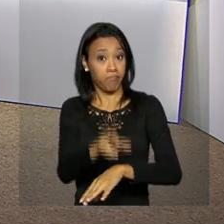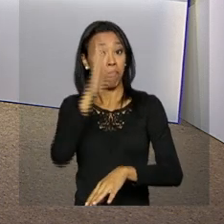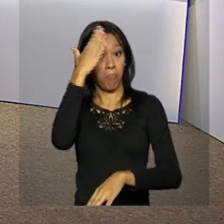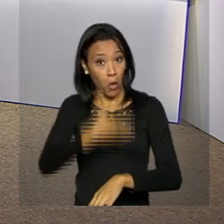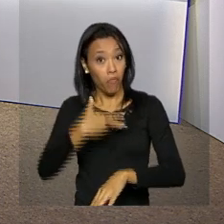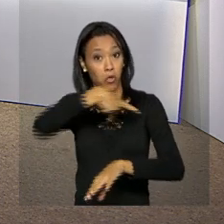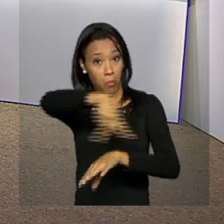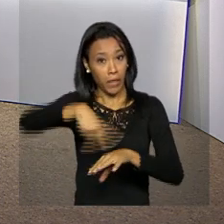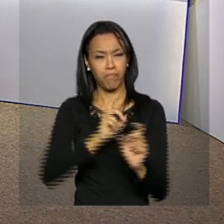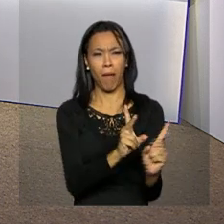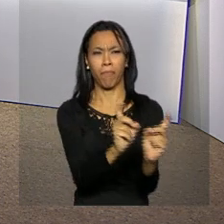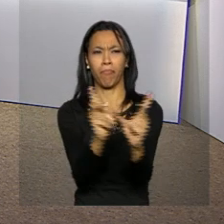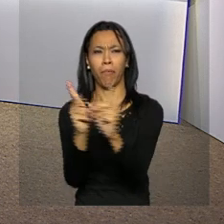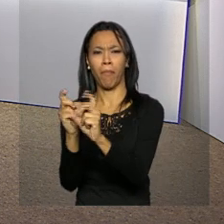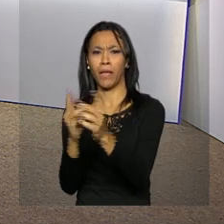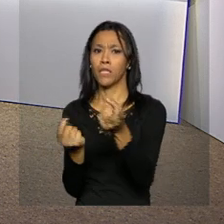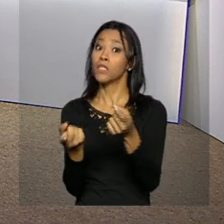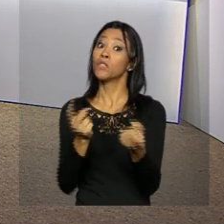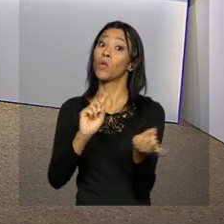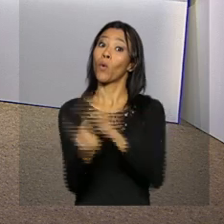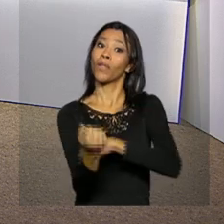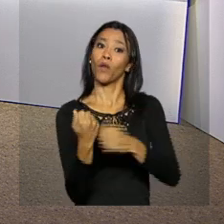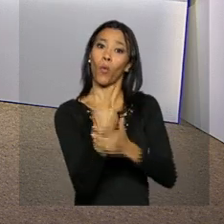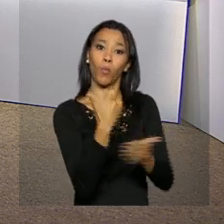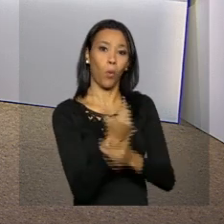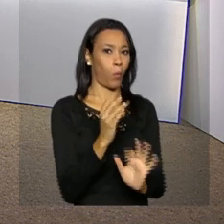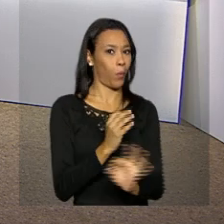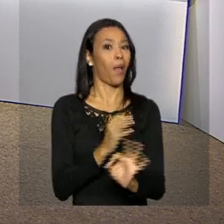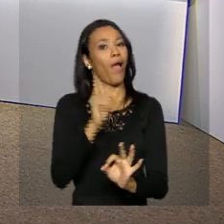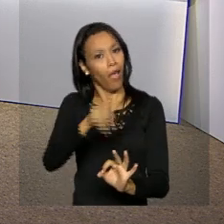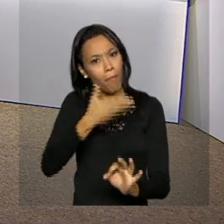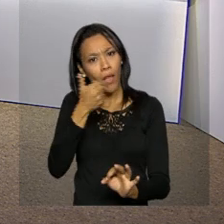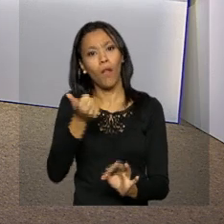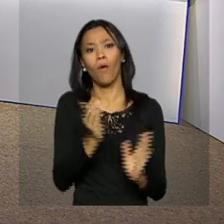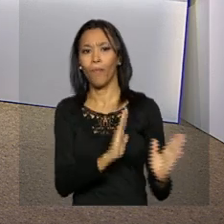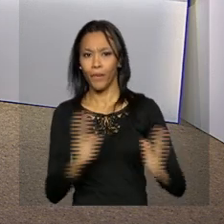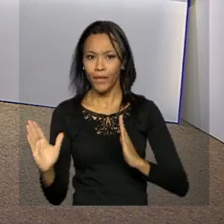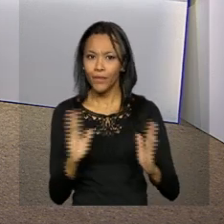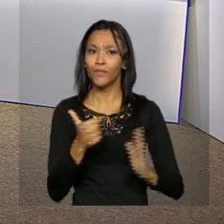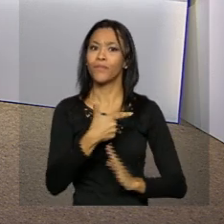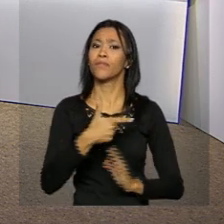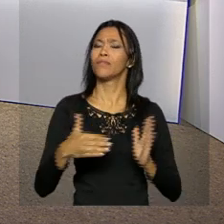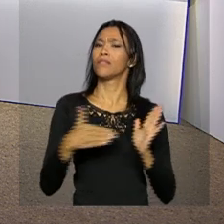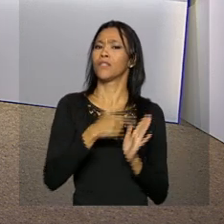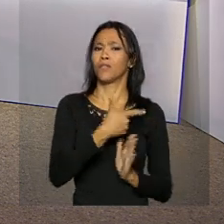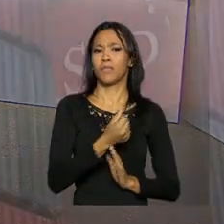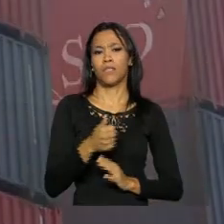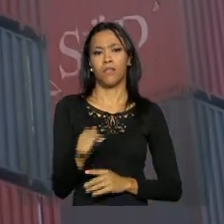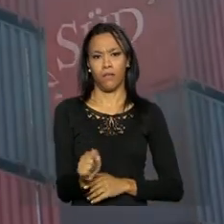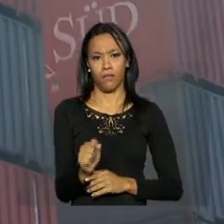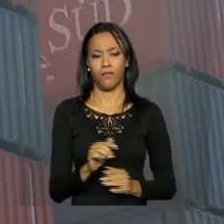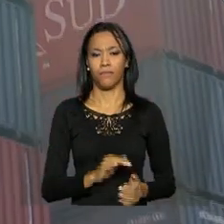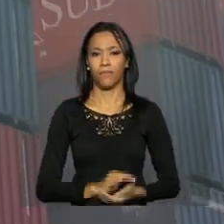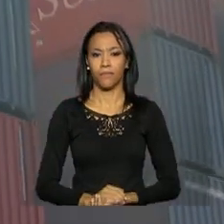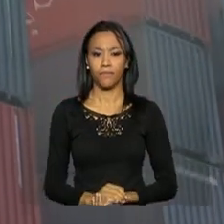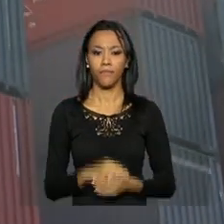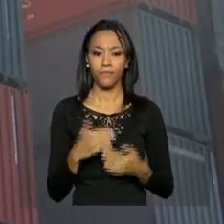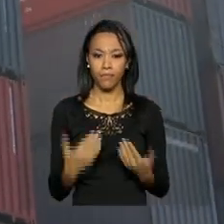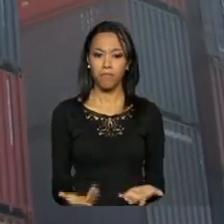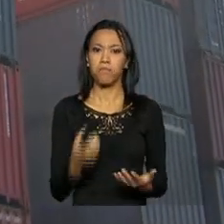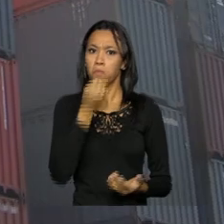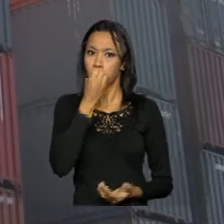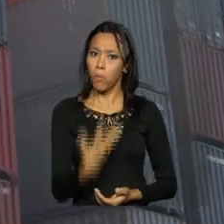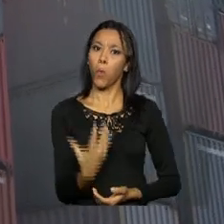país vendeu mais do que comprou do exterior, é o melhor para o período desde 2007. O saldo